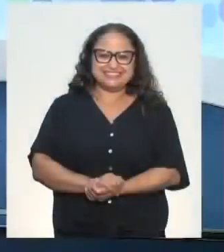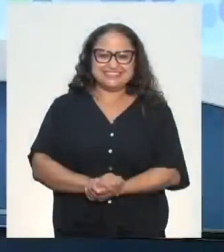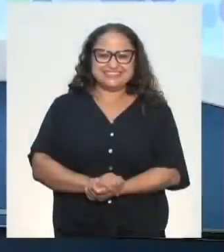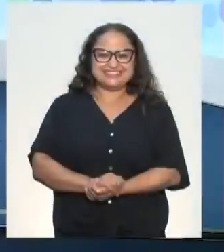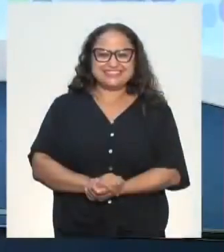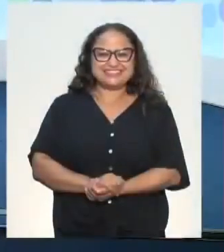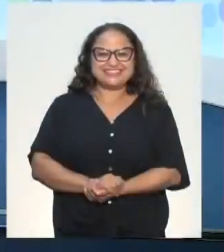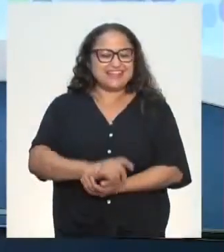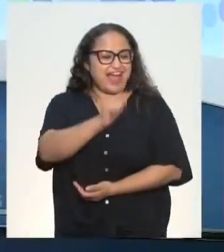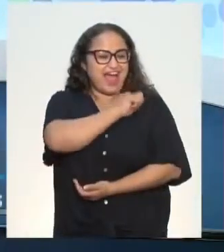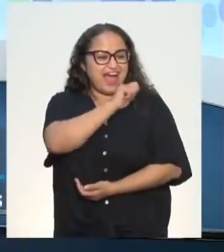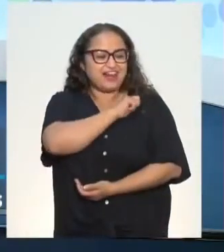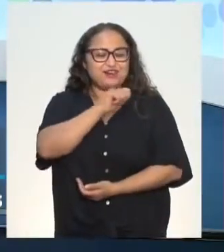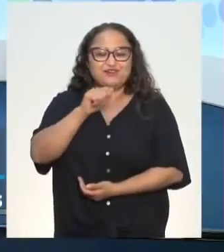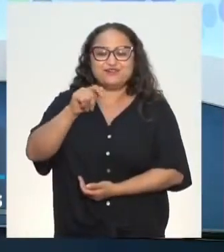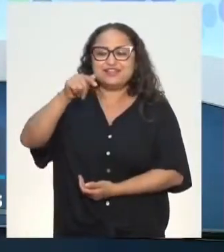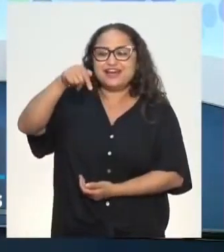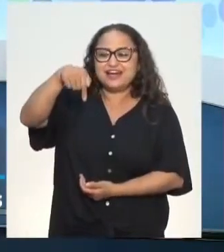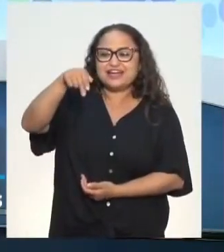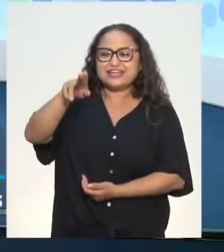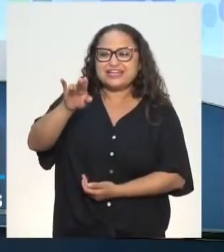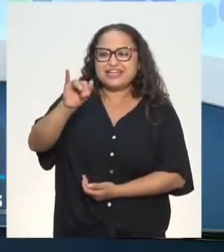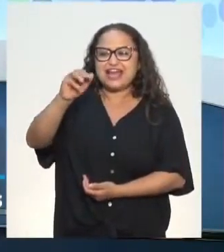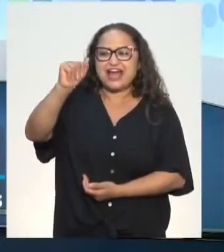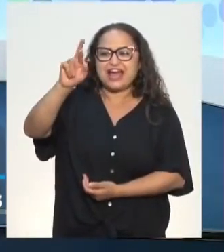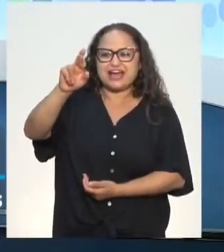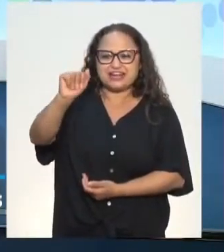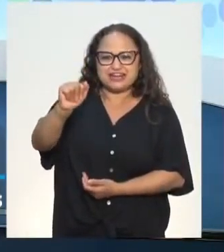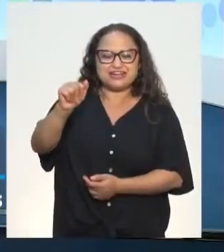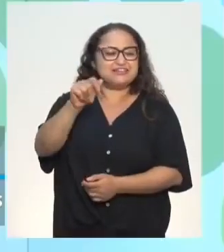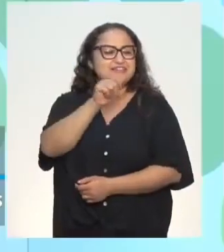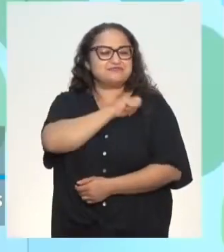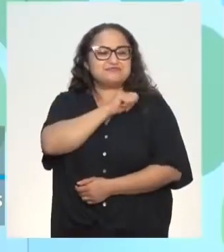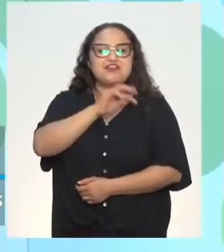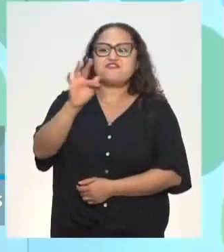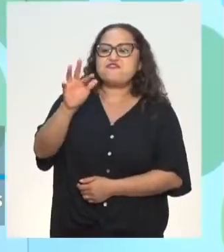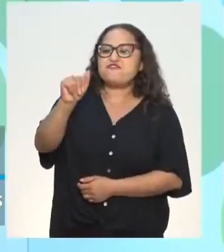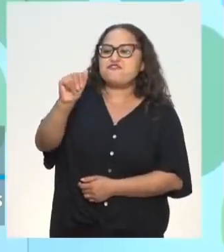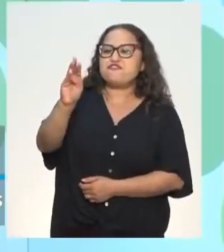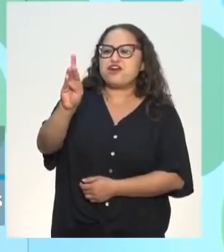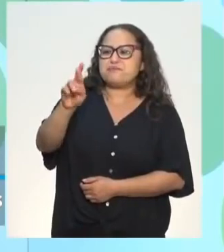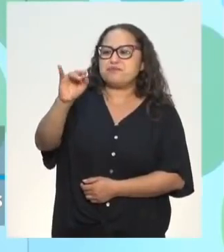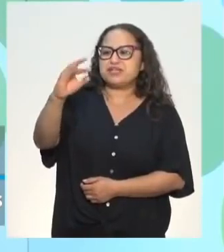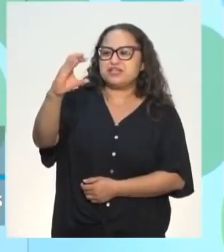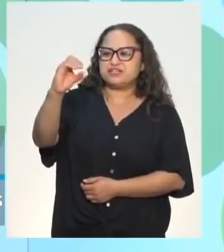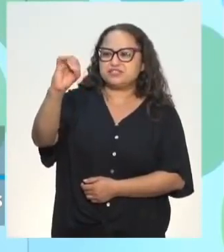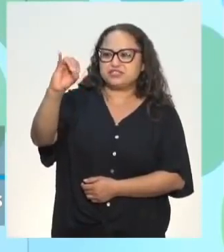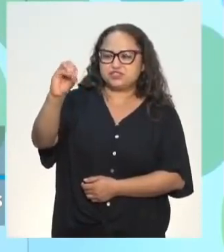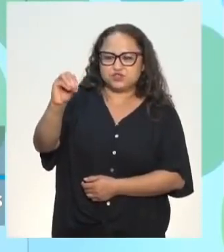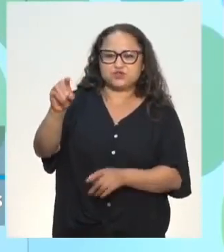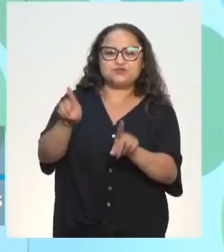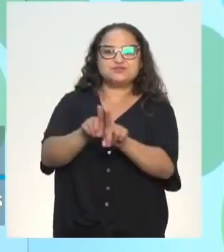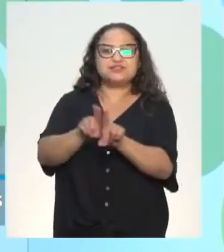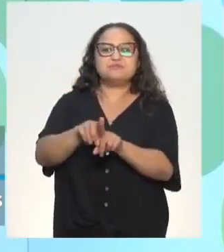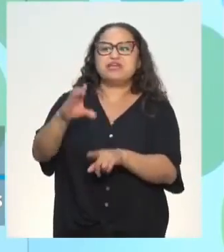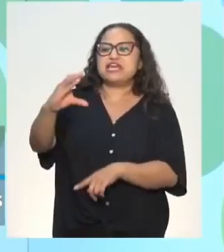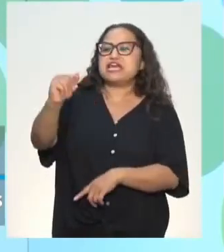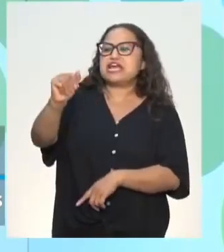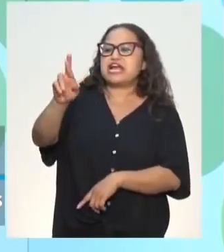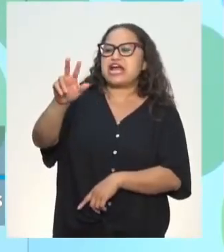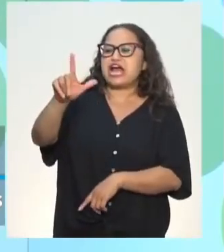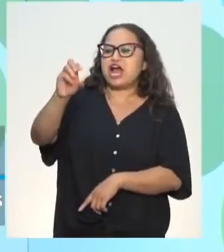A aluna Chiara, o Fabrício, mais gente aqui participando, o Carlos Eduardo, a Lavínia,